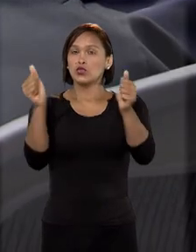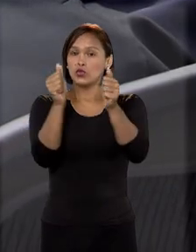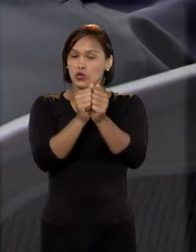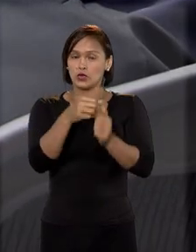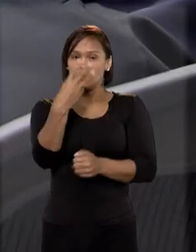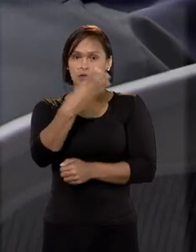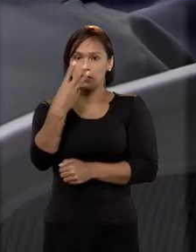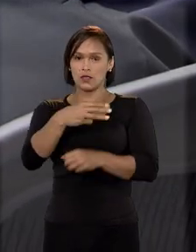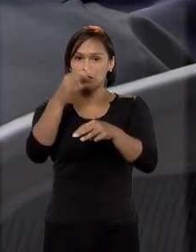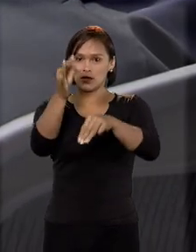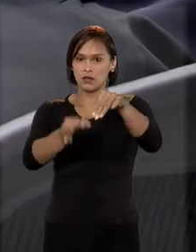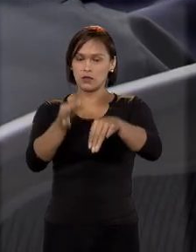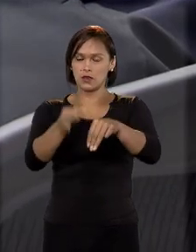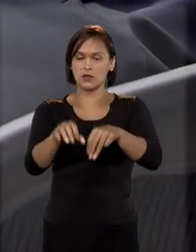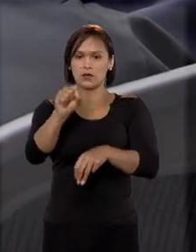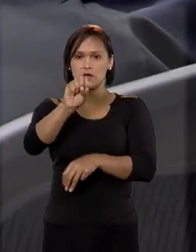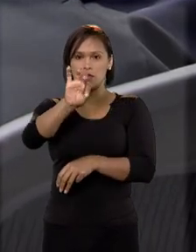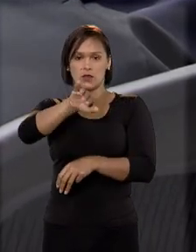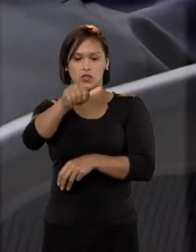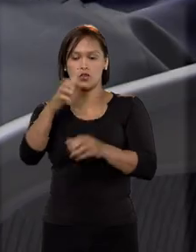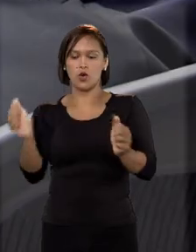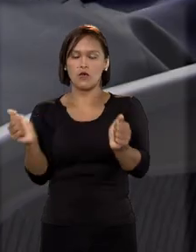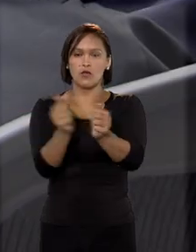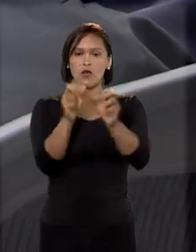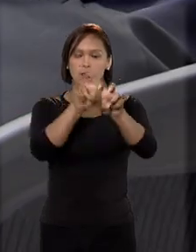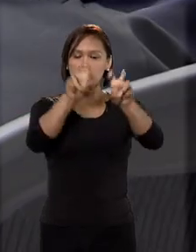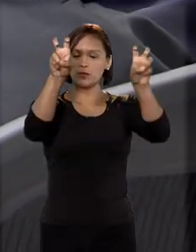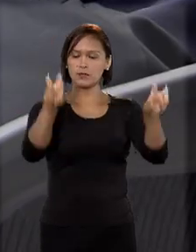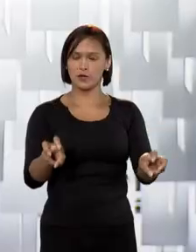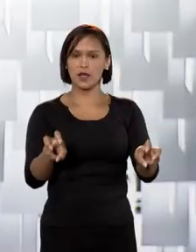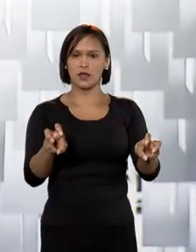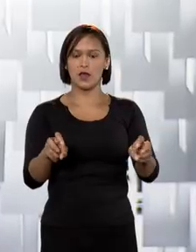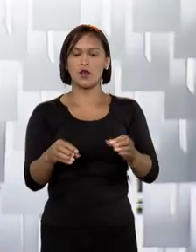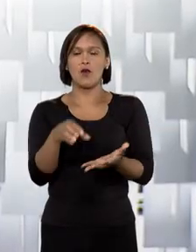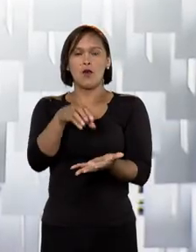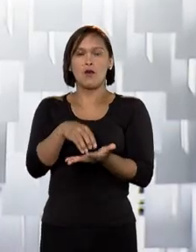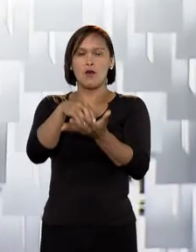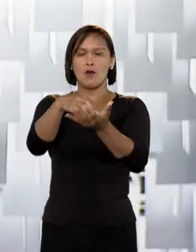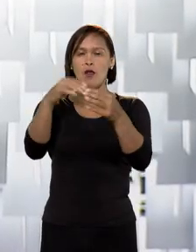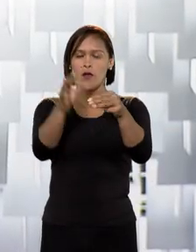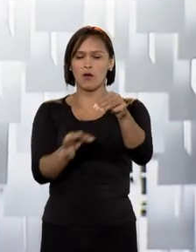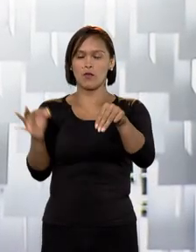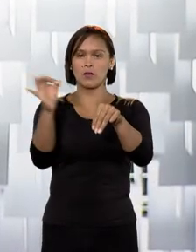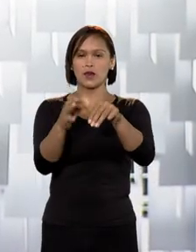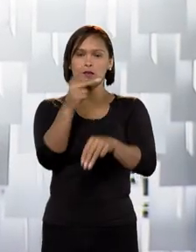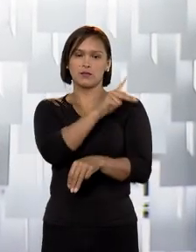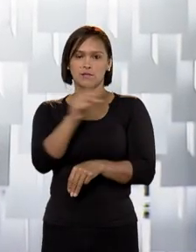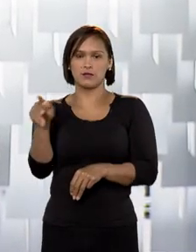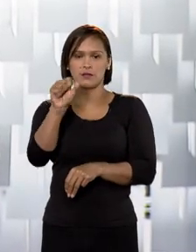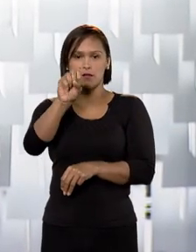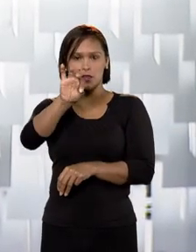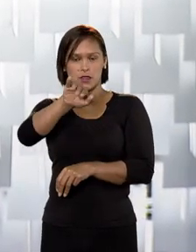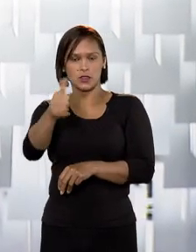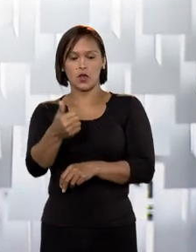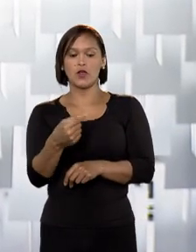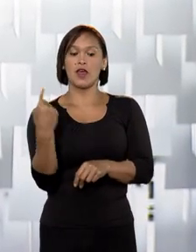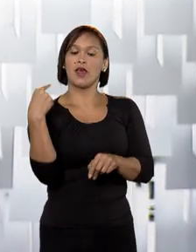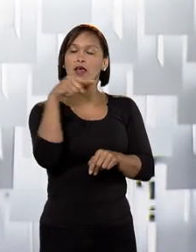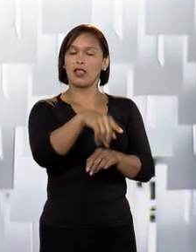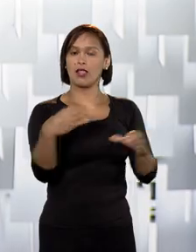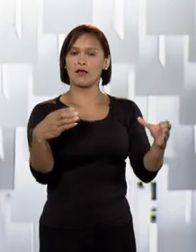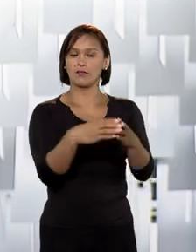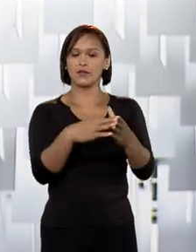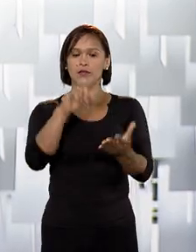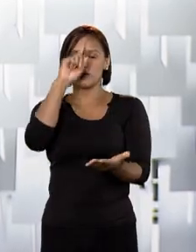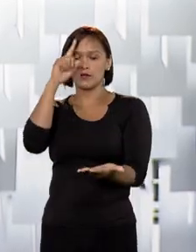Juntos, os 33 ministros do tribunal formam o Plenário, órgão liderado pelo presidente do STJ. E é onde